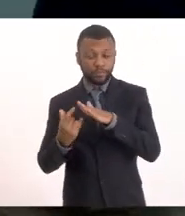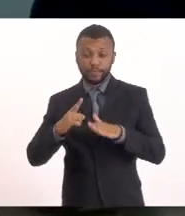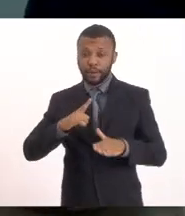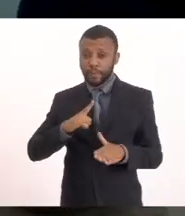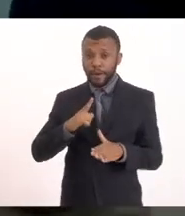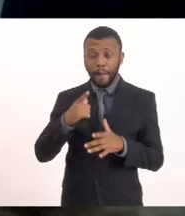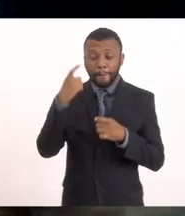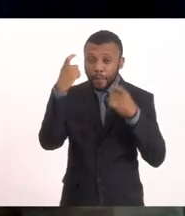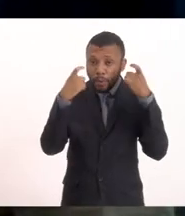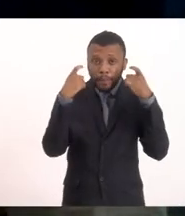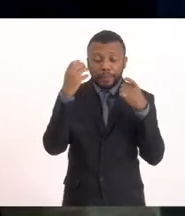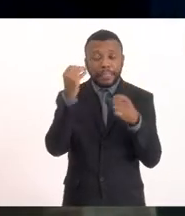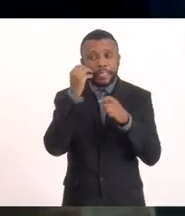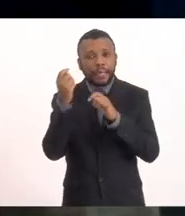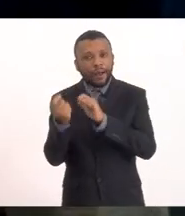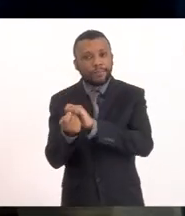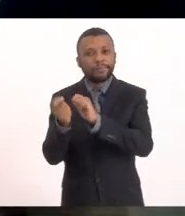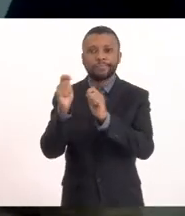Esse